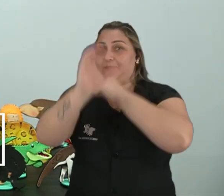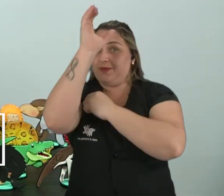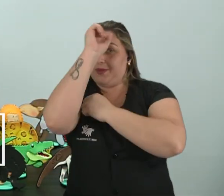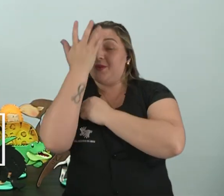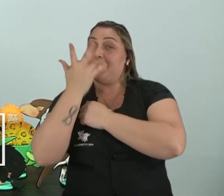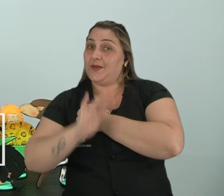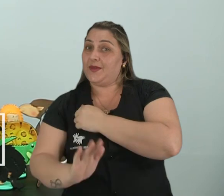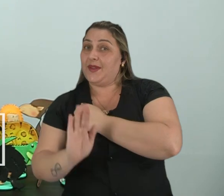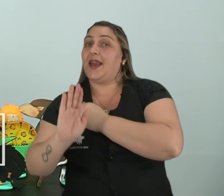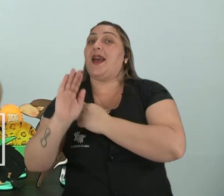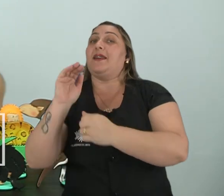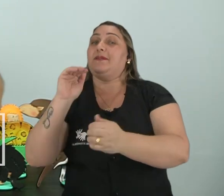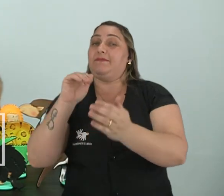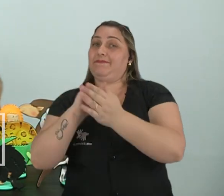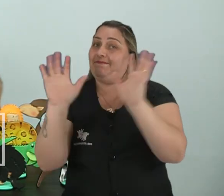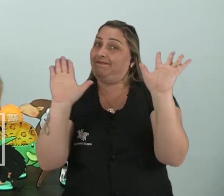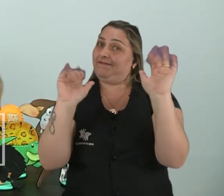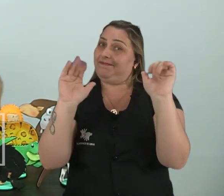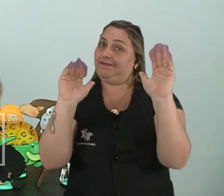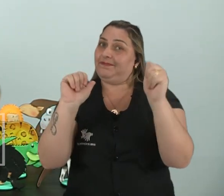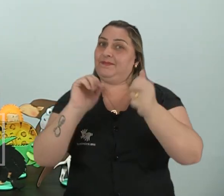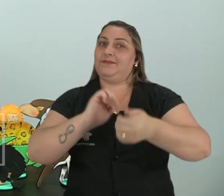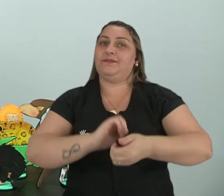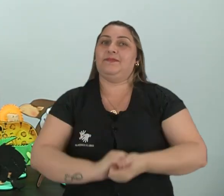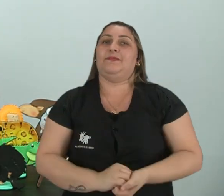crianças? Até daqui a pouco. Tchau, tchau.